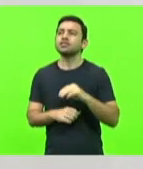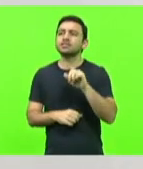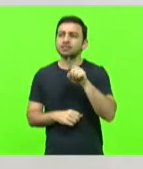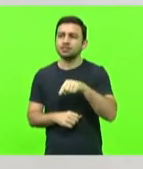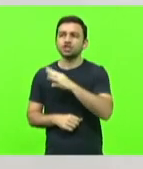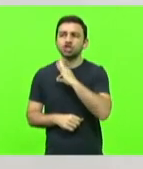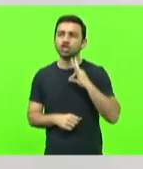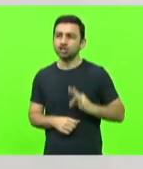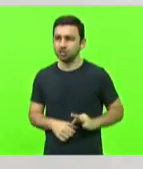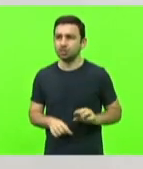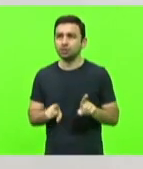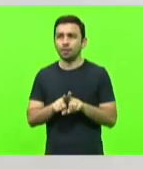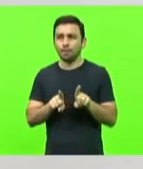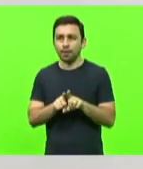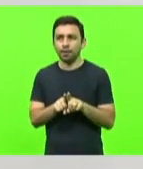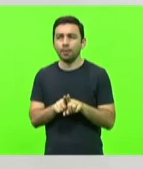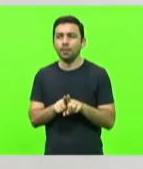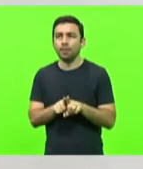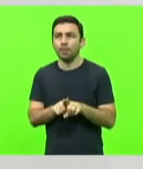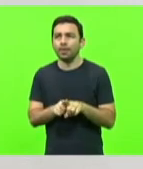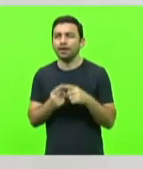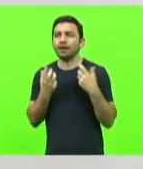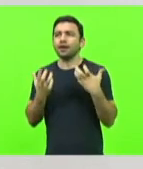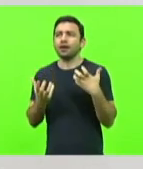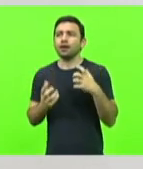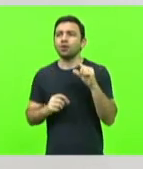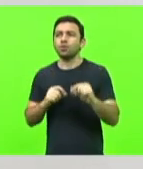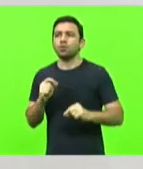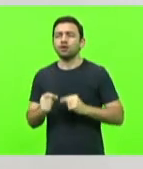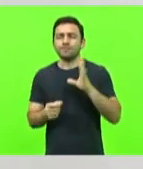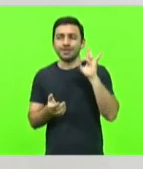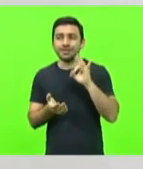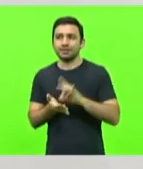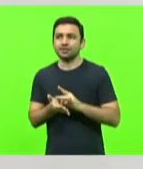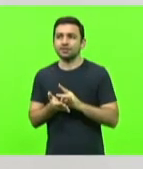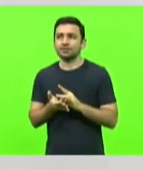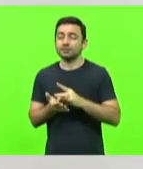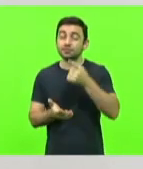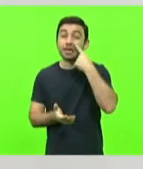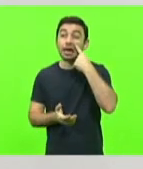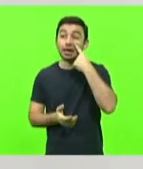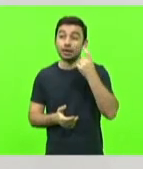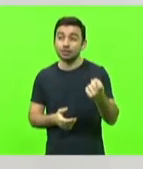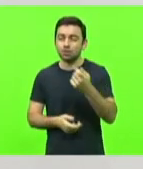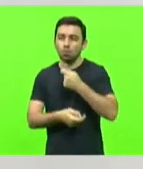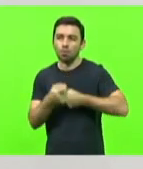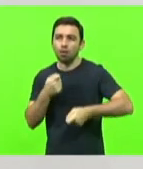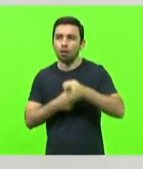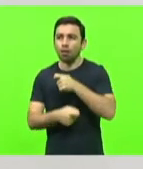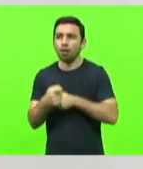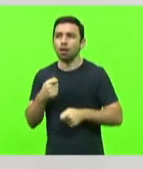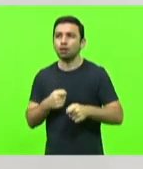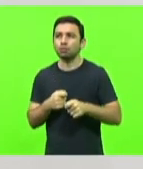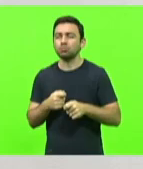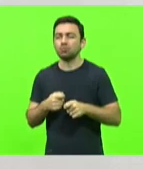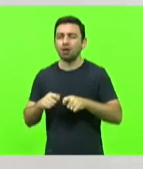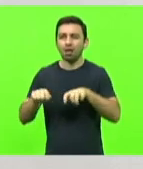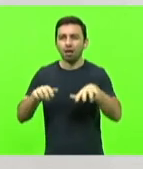está envolvida nisso, tá, querem, de fato, com interesses econômicos do nosso país, manipular